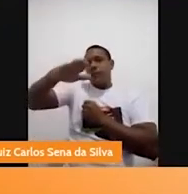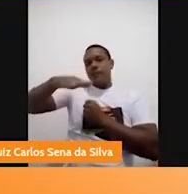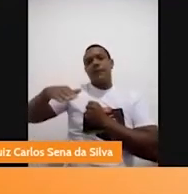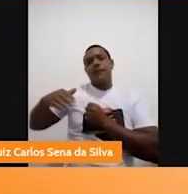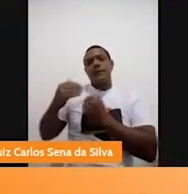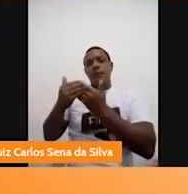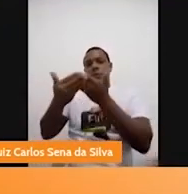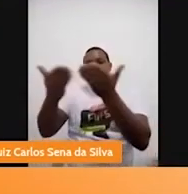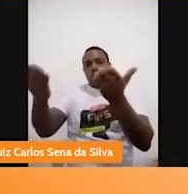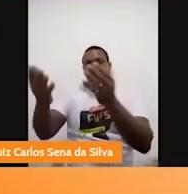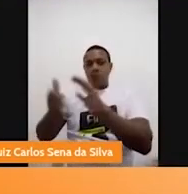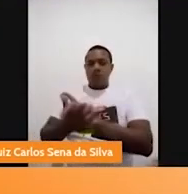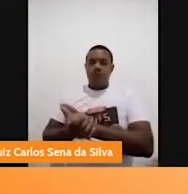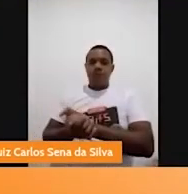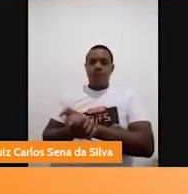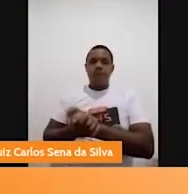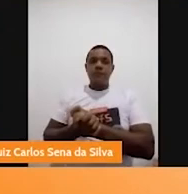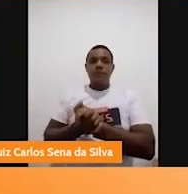Bem bacana.